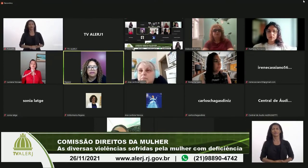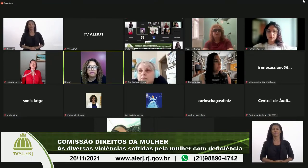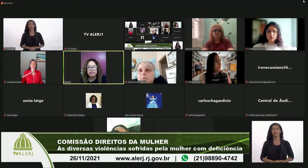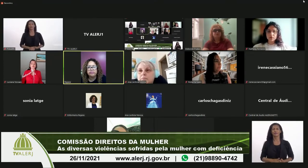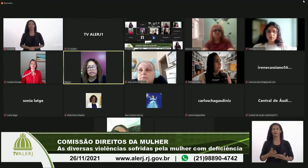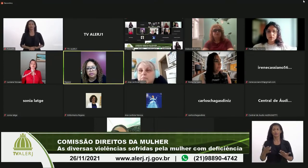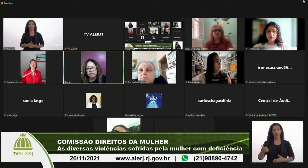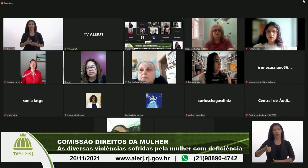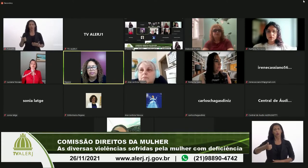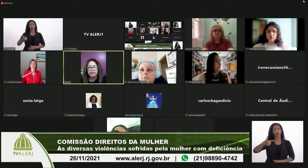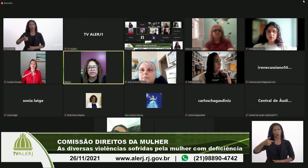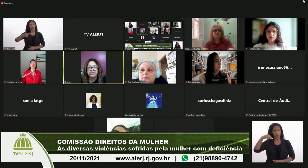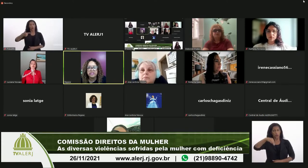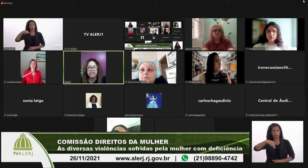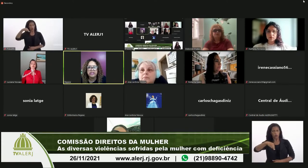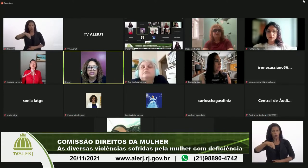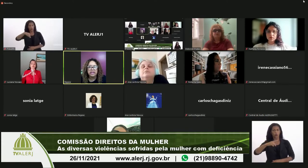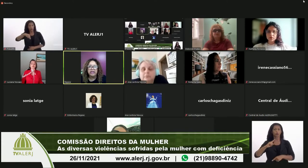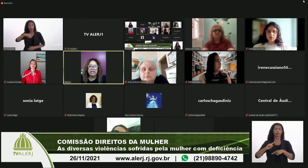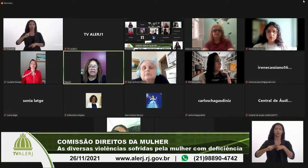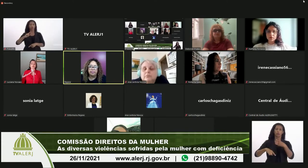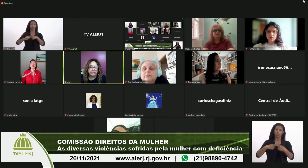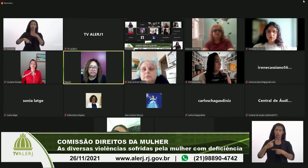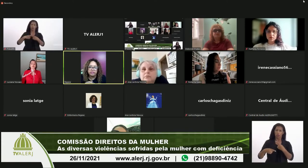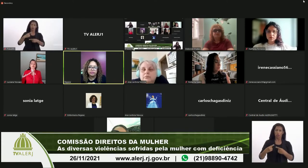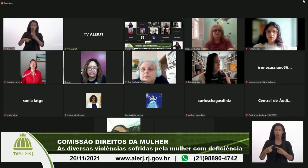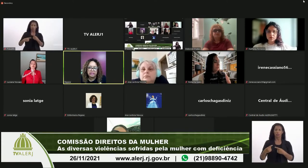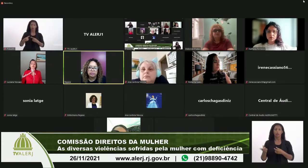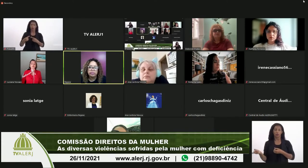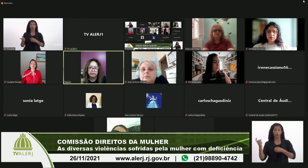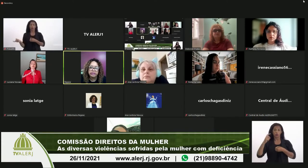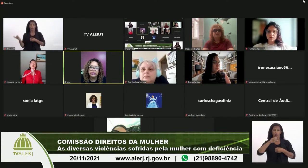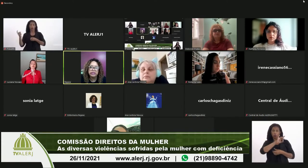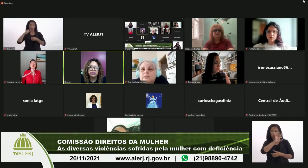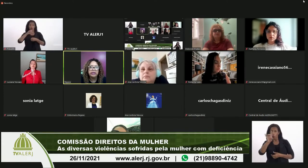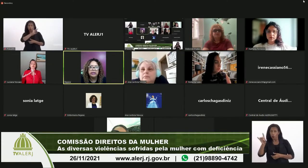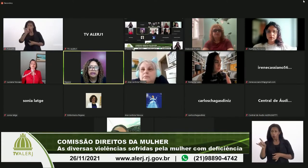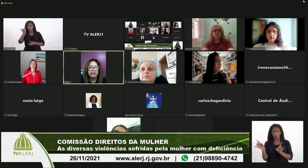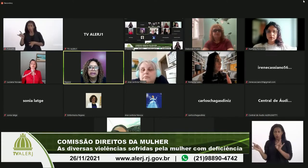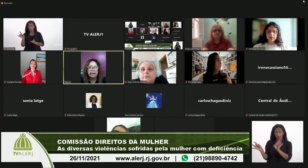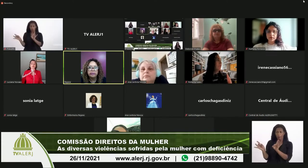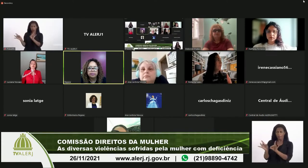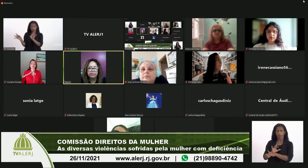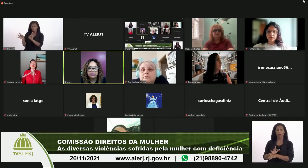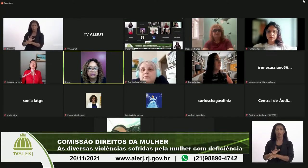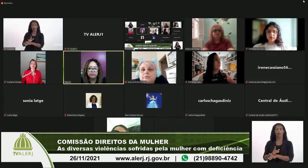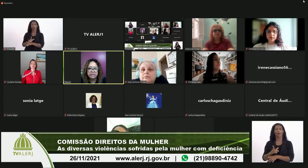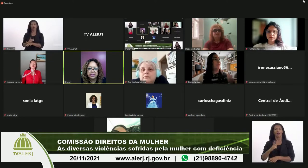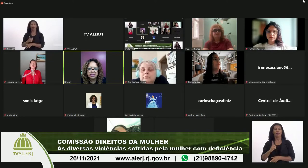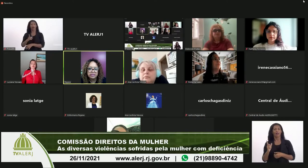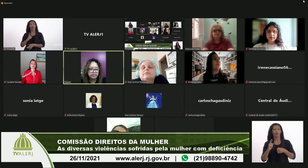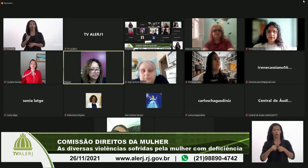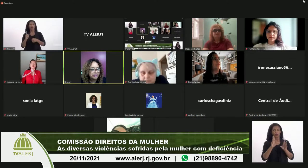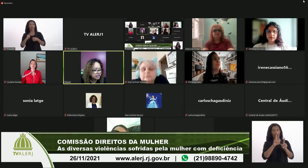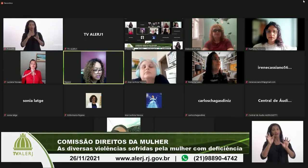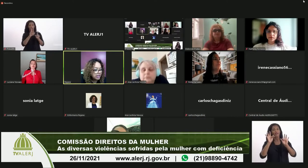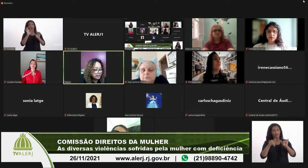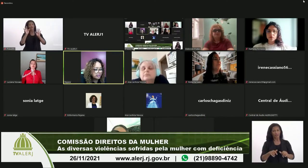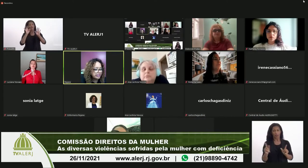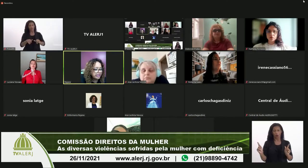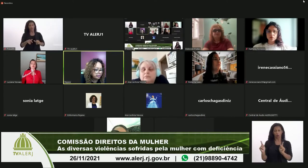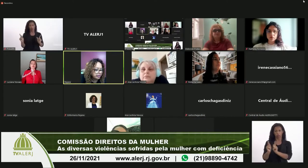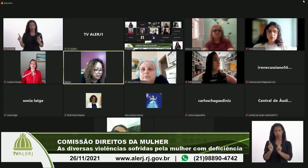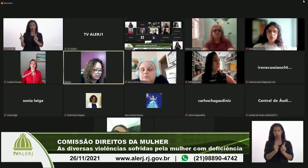pegar 12 minutos e depois vocês terem, depois da gente escutar todo mundo, terem o espaço das considerações finais.